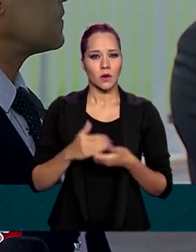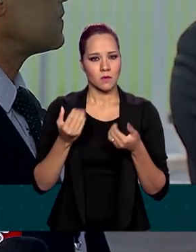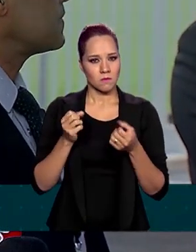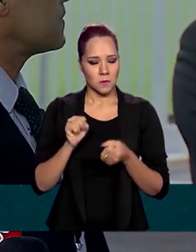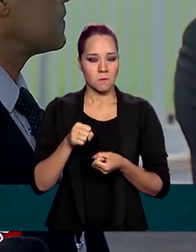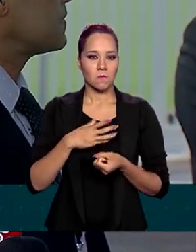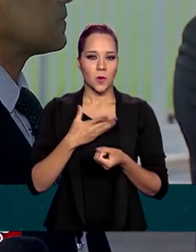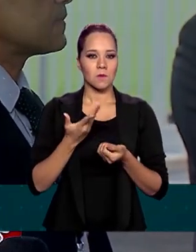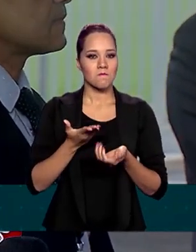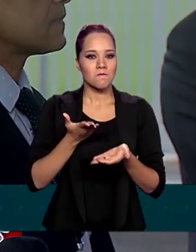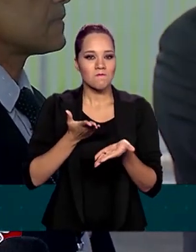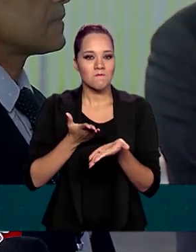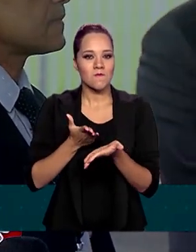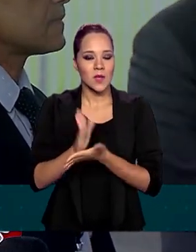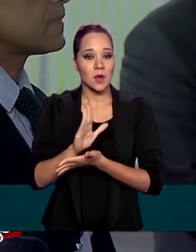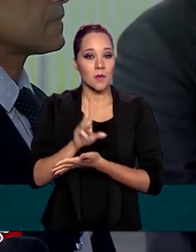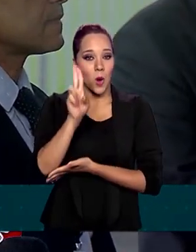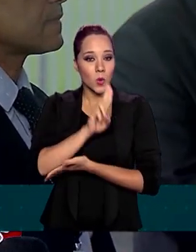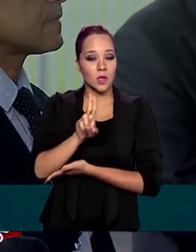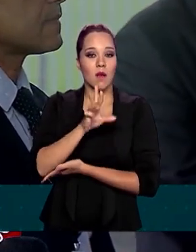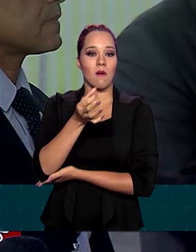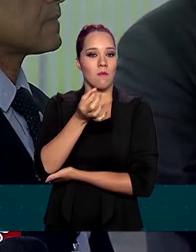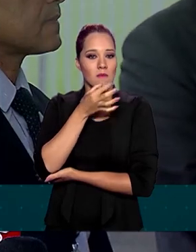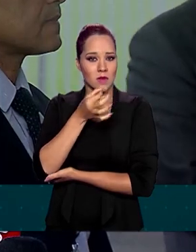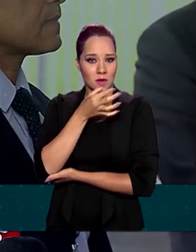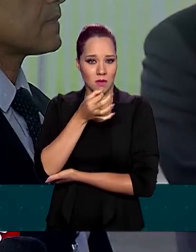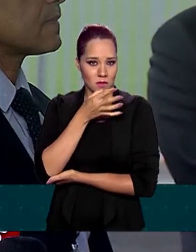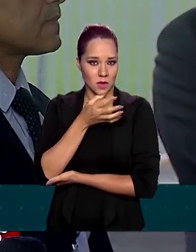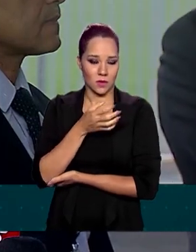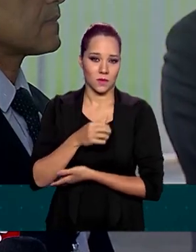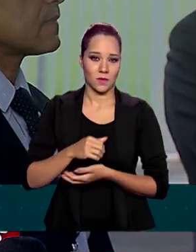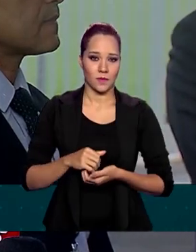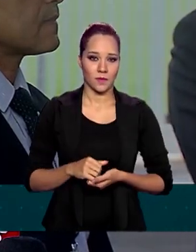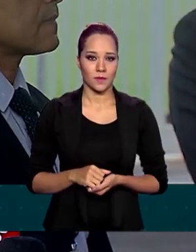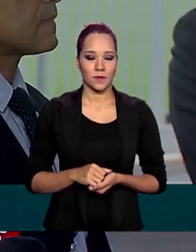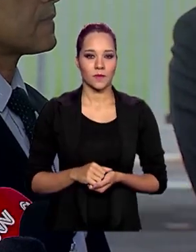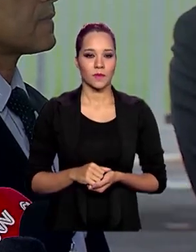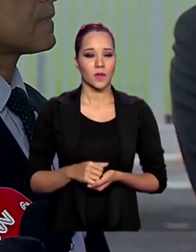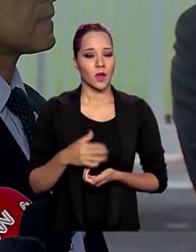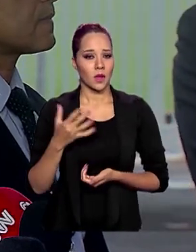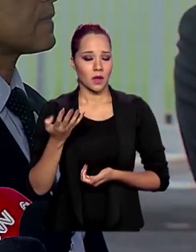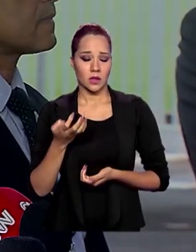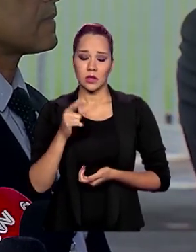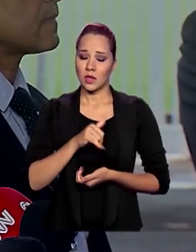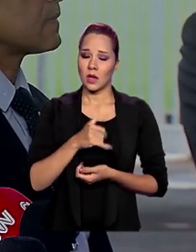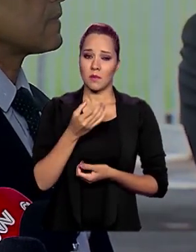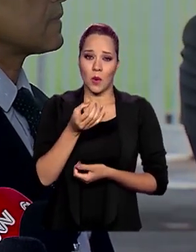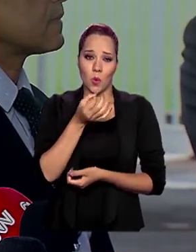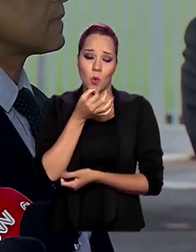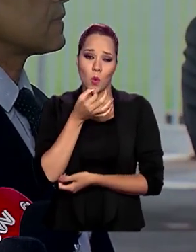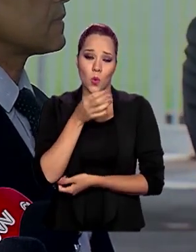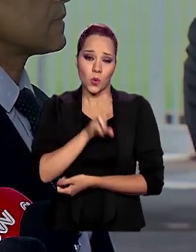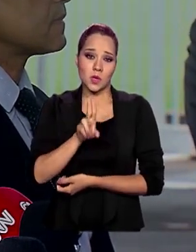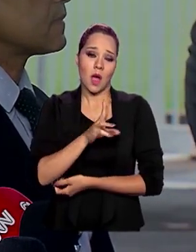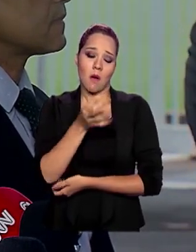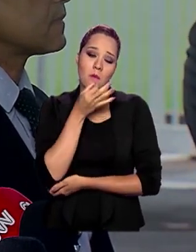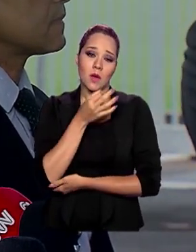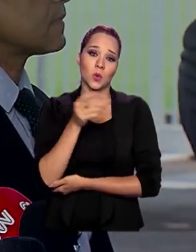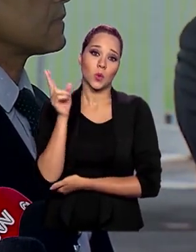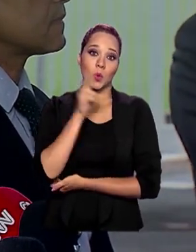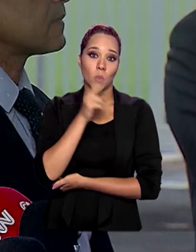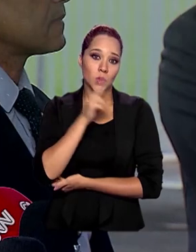aplicação do medicamento de forma emergencial para ver,